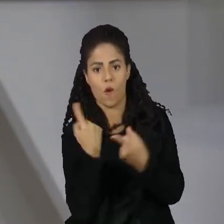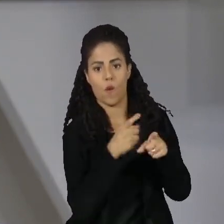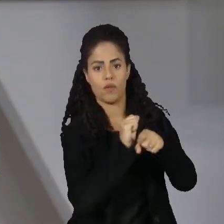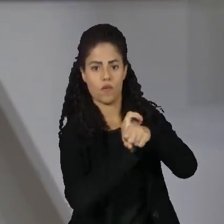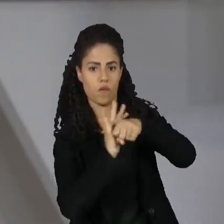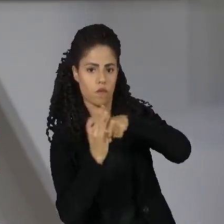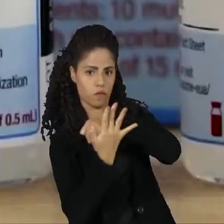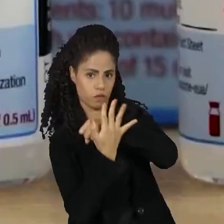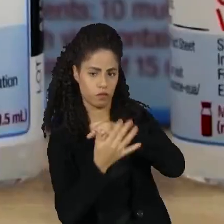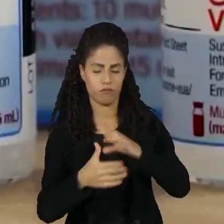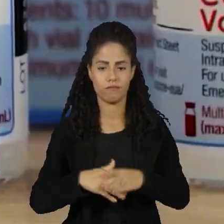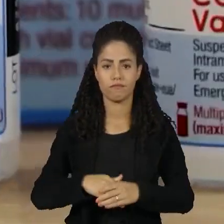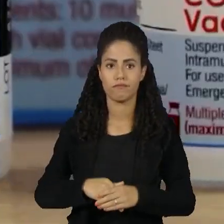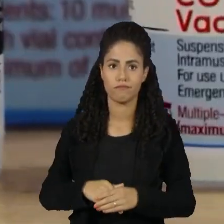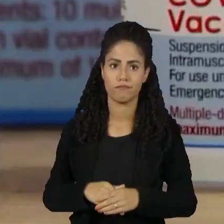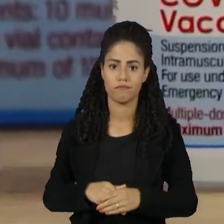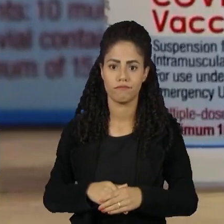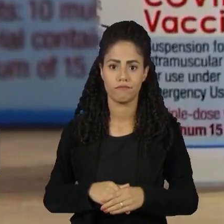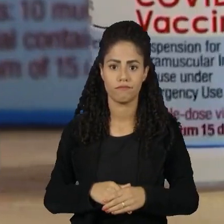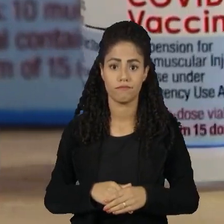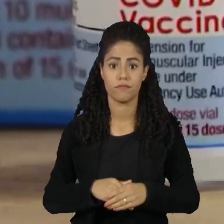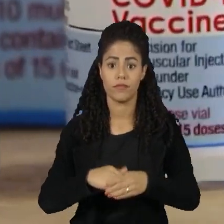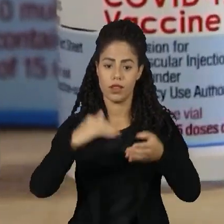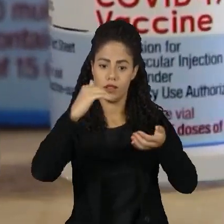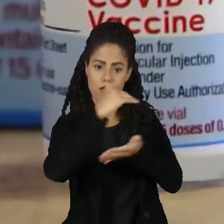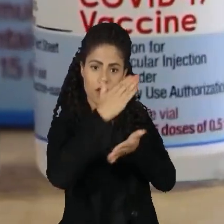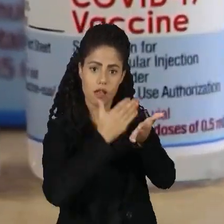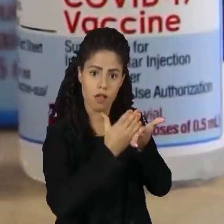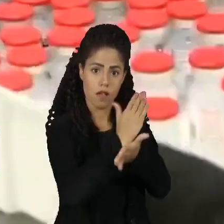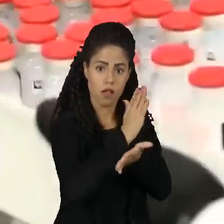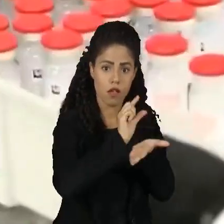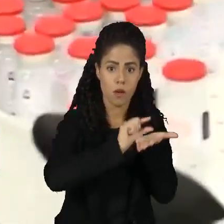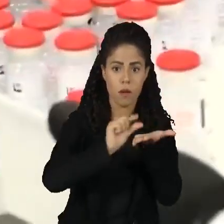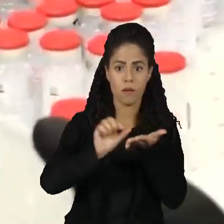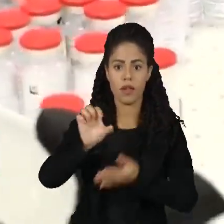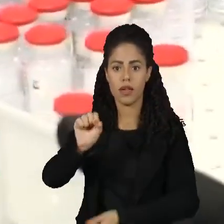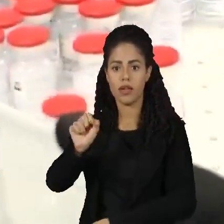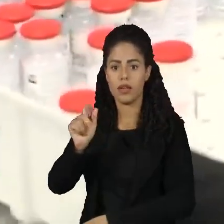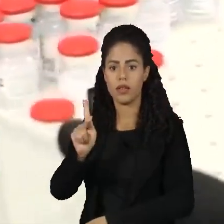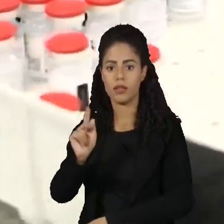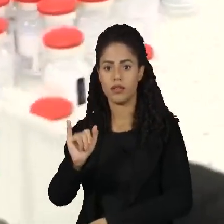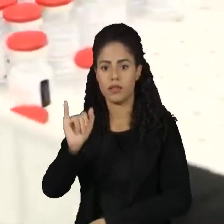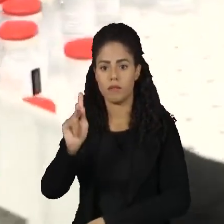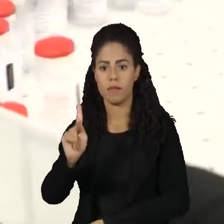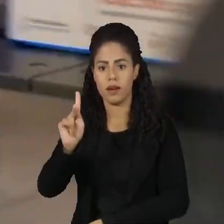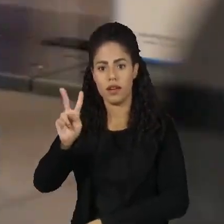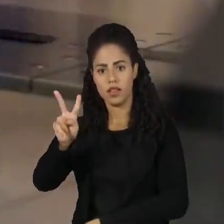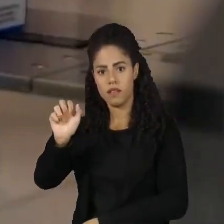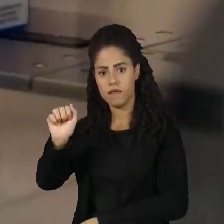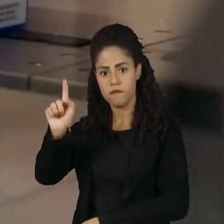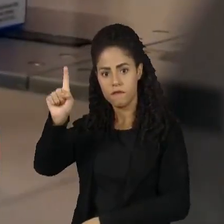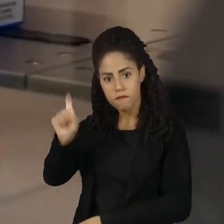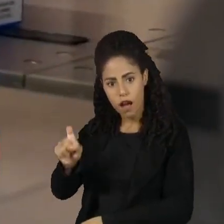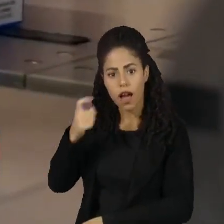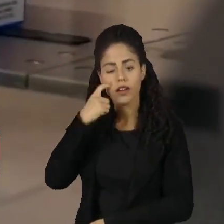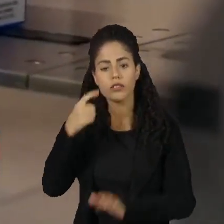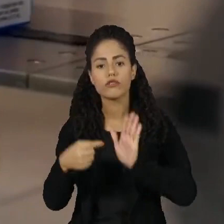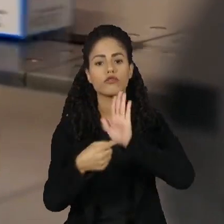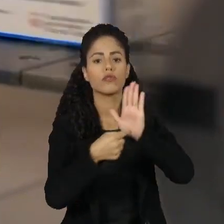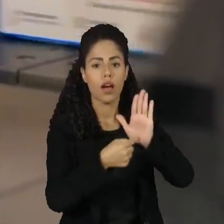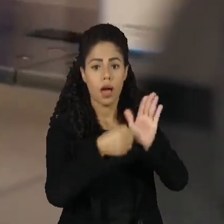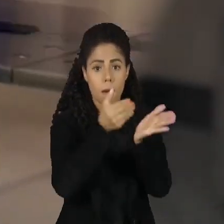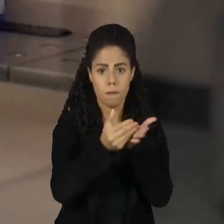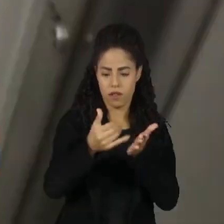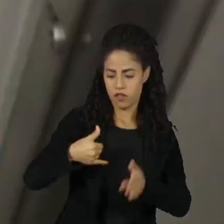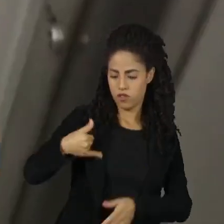Covid-19. A autorização foi dada para a vacina Spikevax bivalente, indicada para crianças a partir de